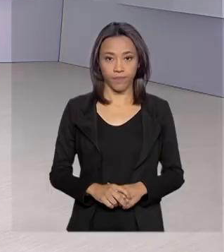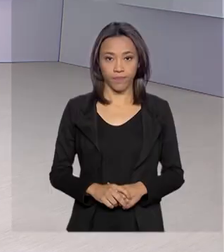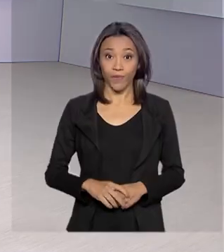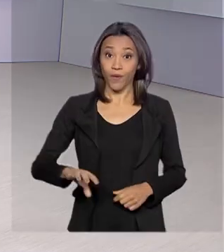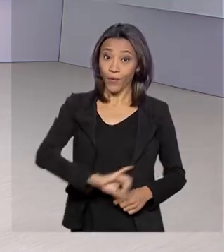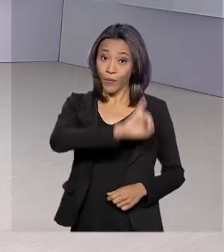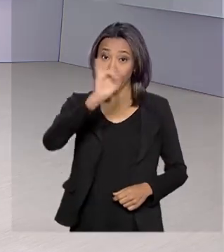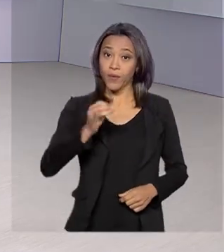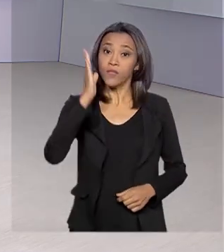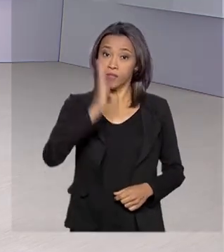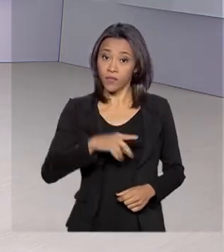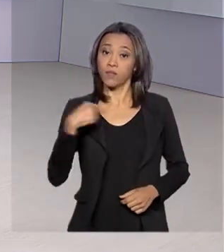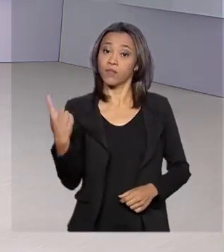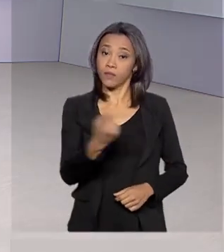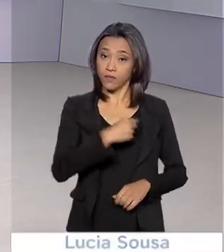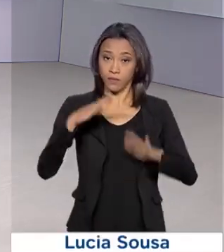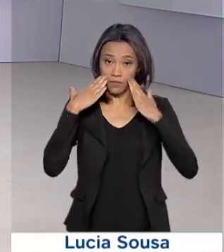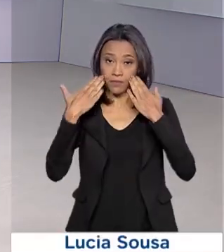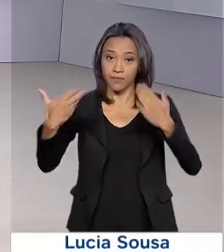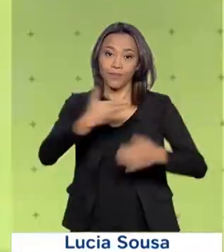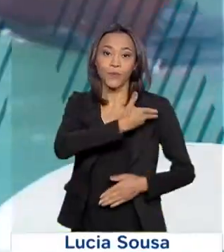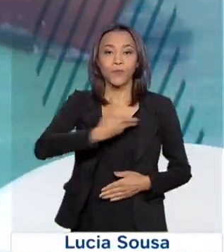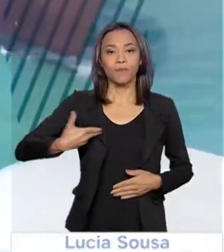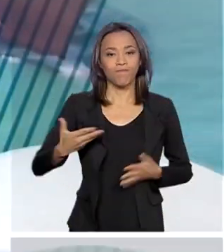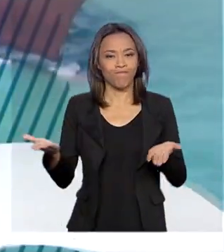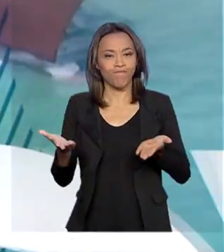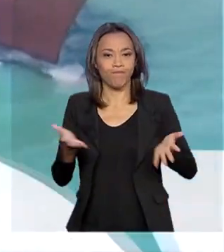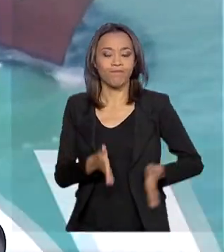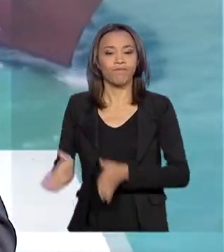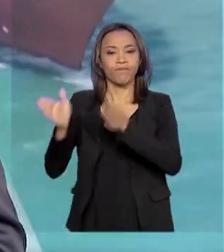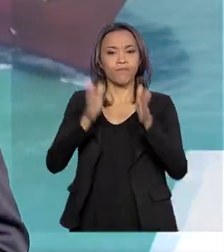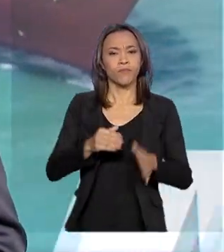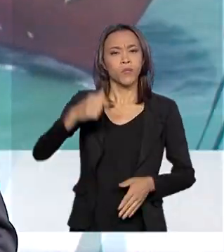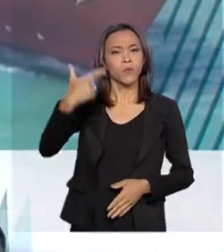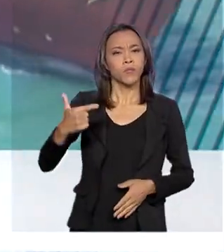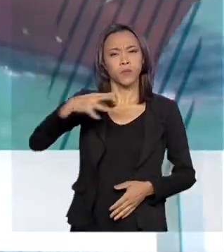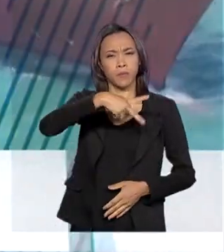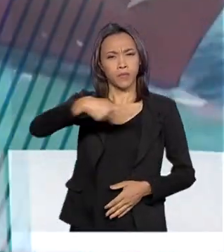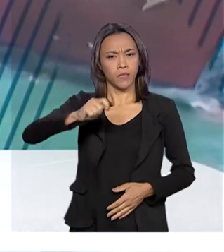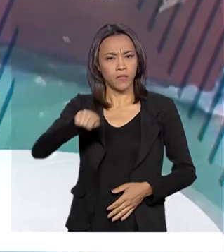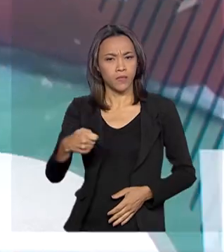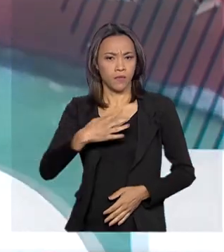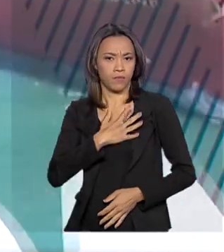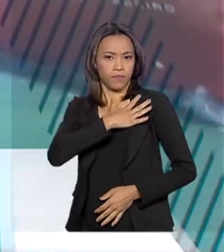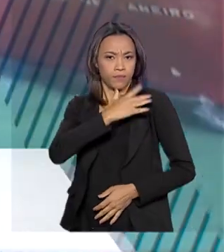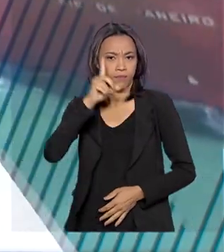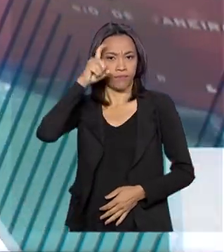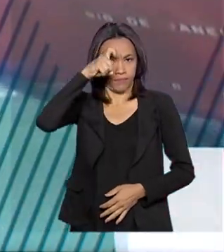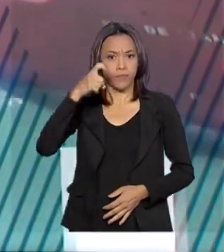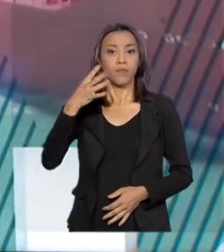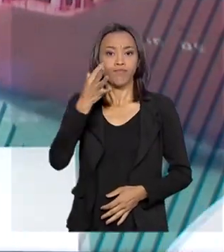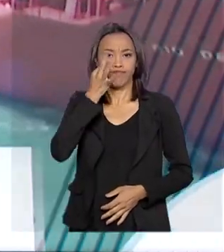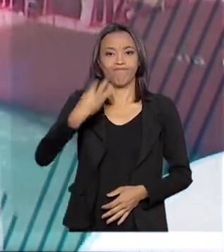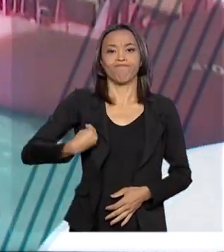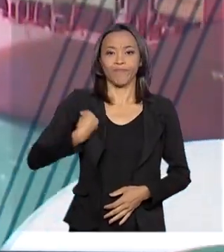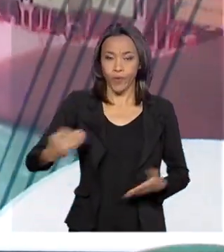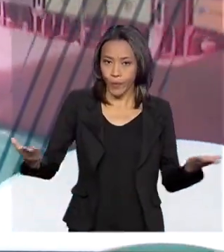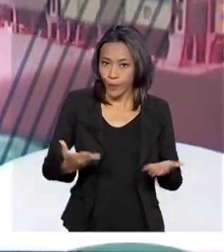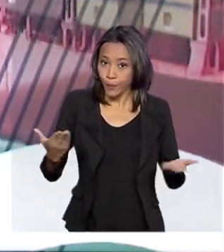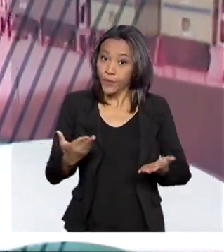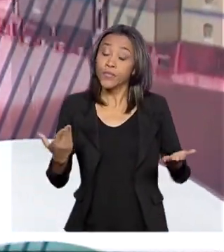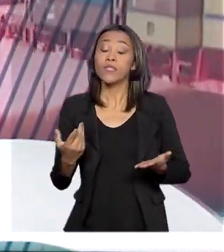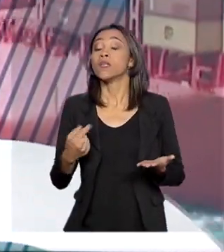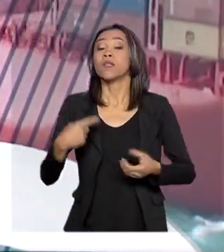Olá, já estamos no ar com o governo agora. O vice-presidente Hamilton Mourão está hoje em Pacaraima, no estado de